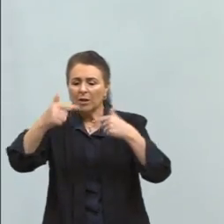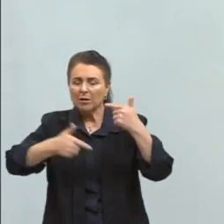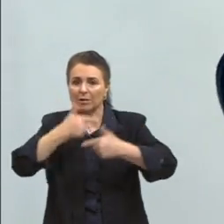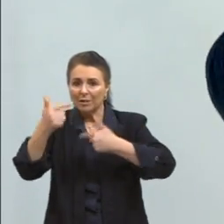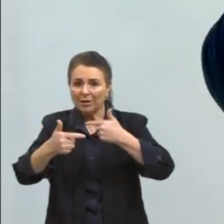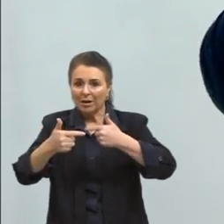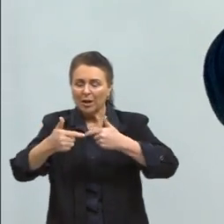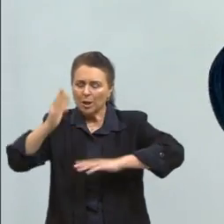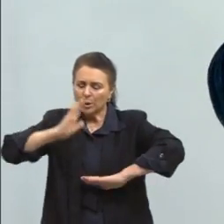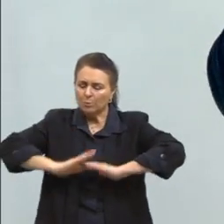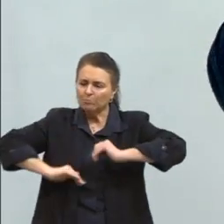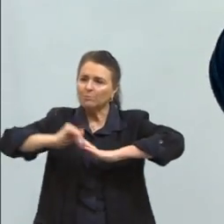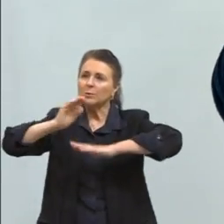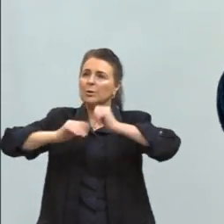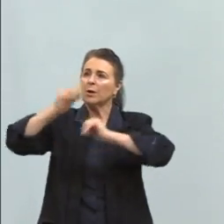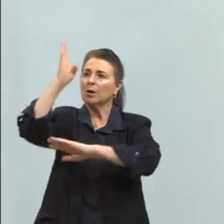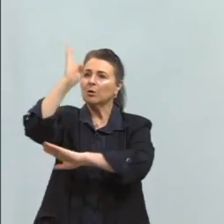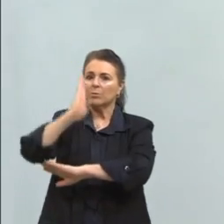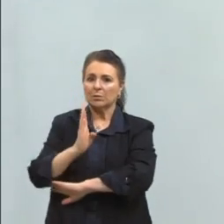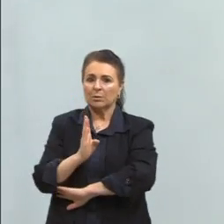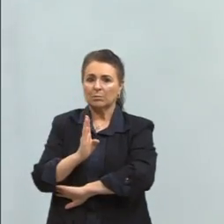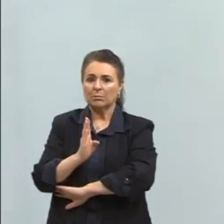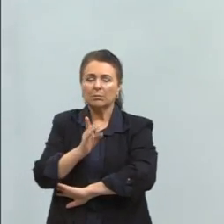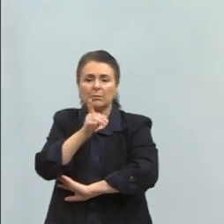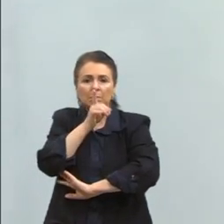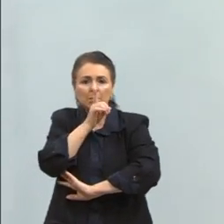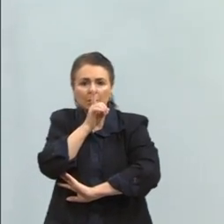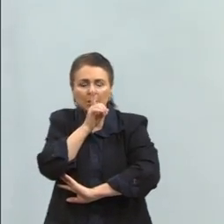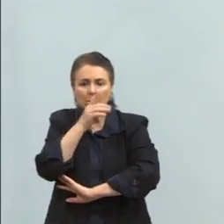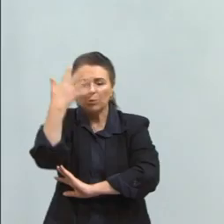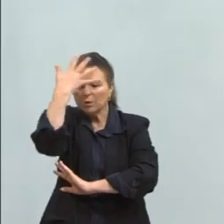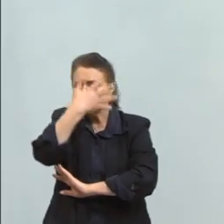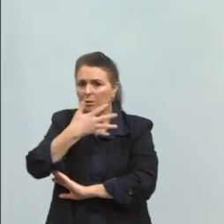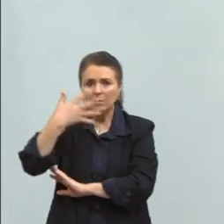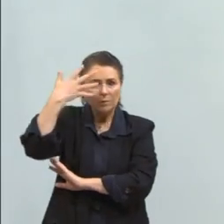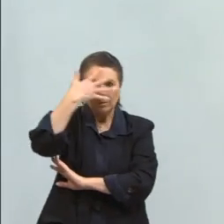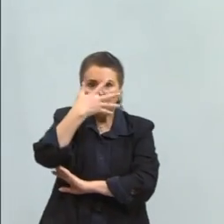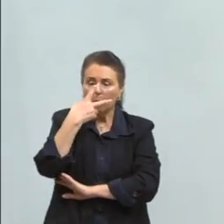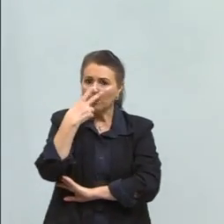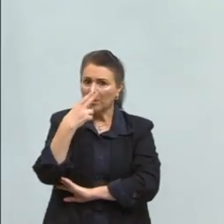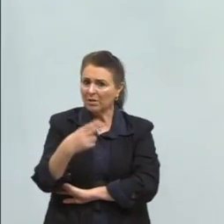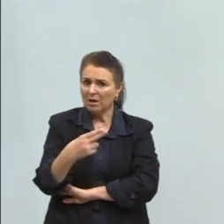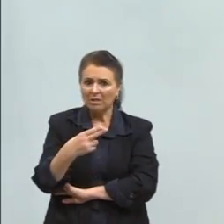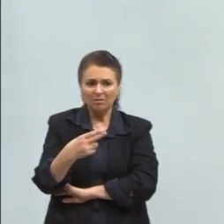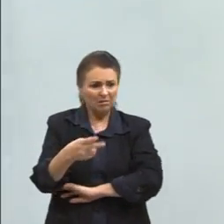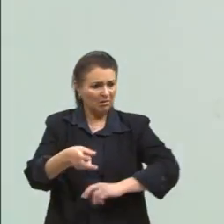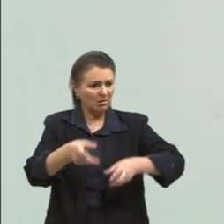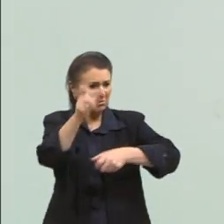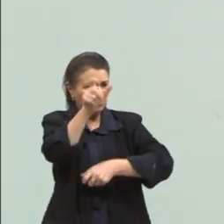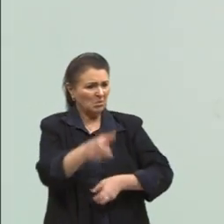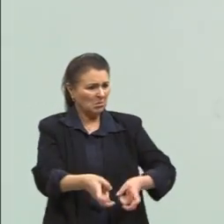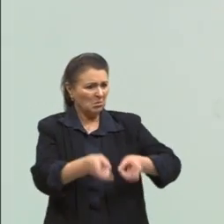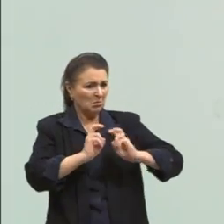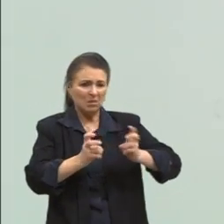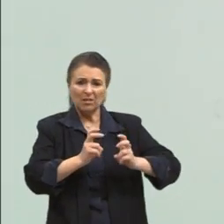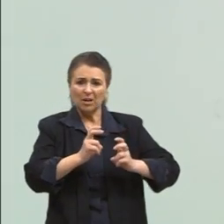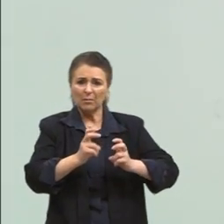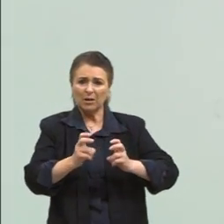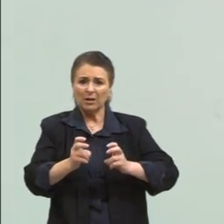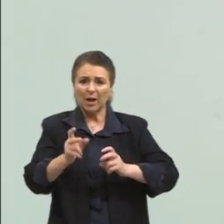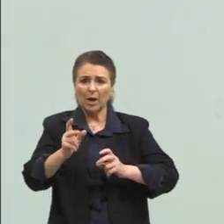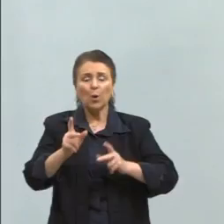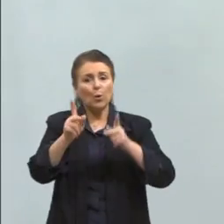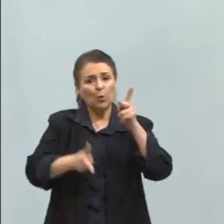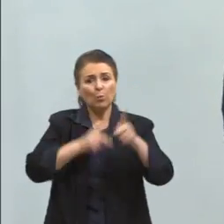o nosso país todo dia, muitas vezes em silêncio e fica ali apagado, e parece que ninguém percebe que ele está ali, mas o nosso país, ele é construído